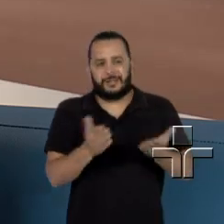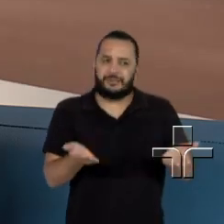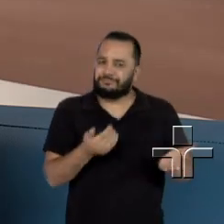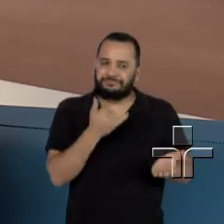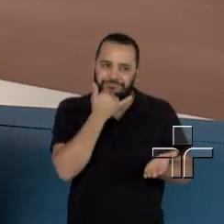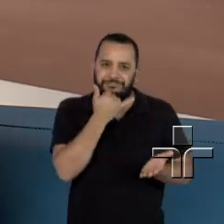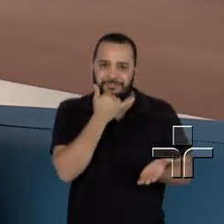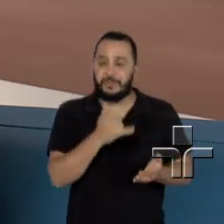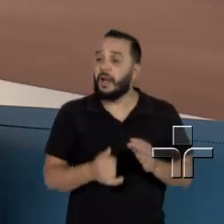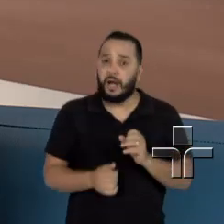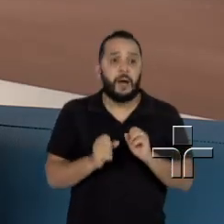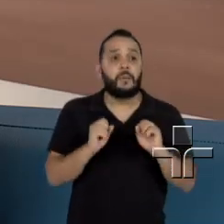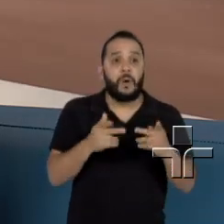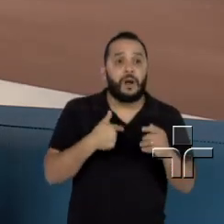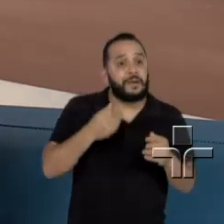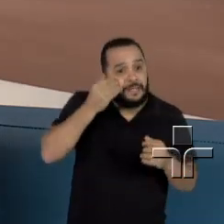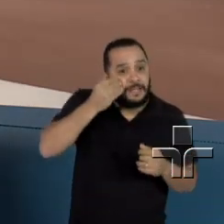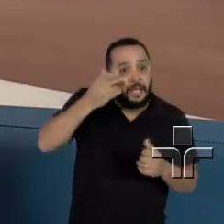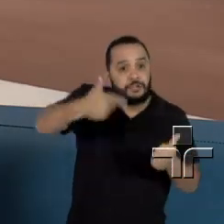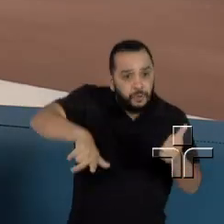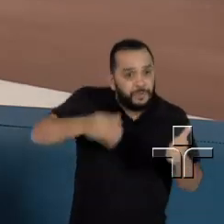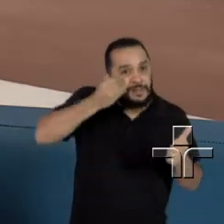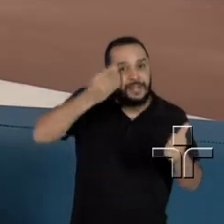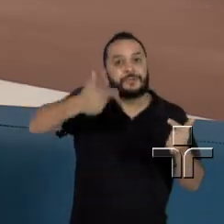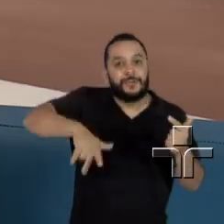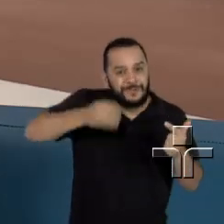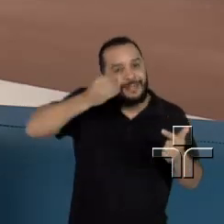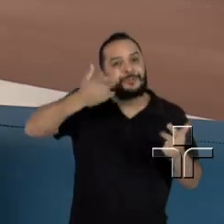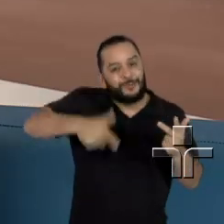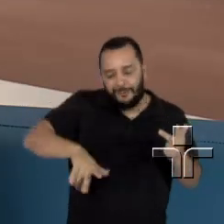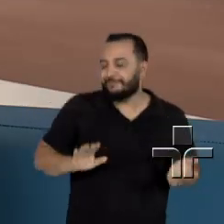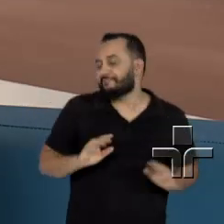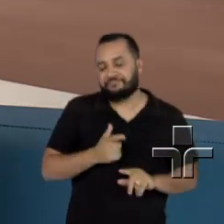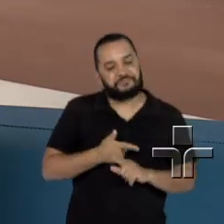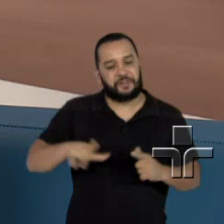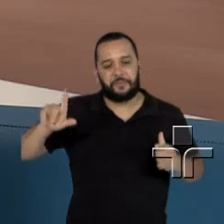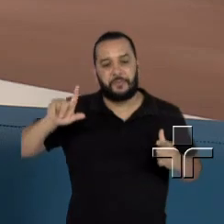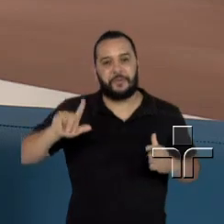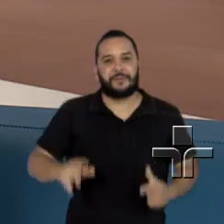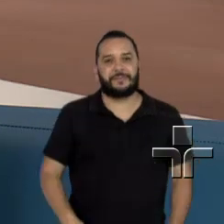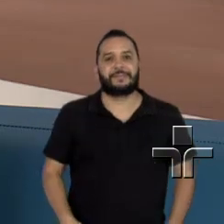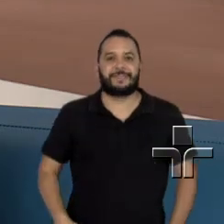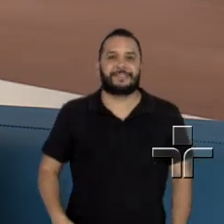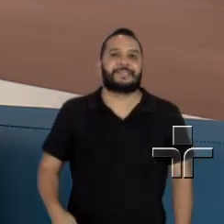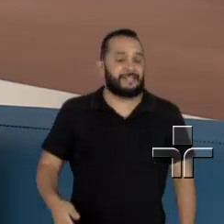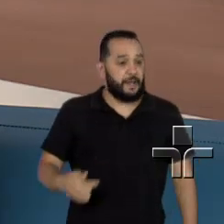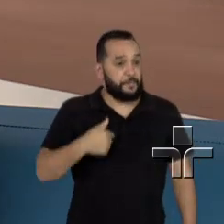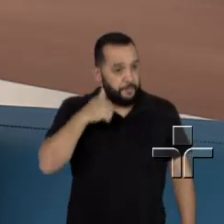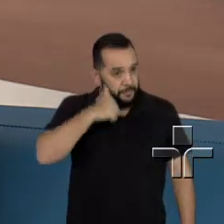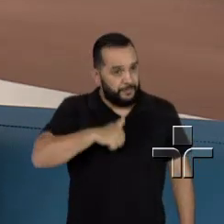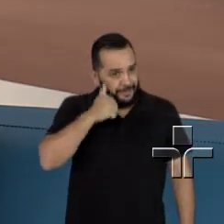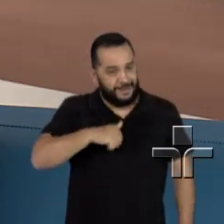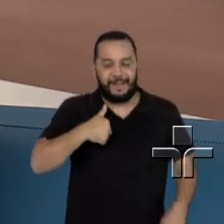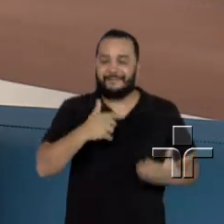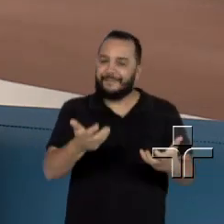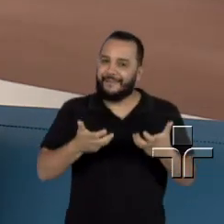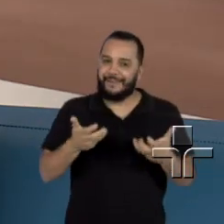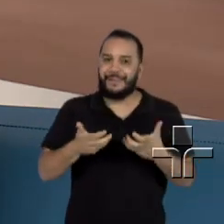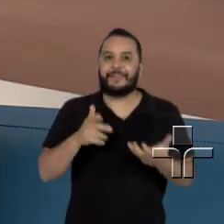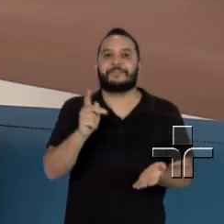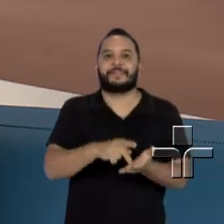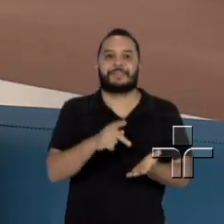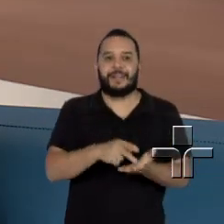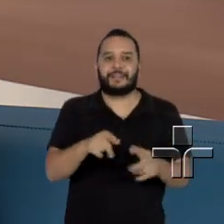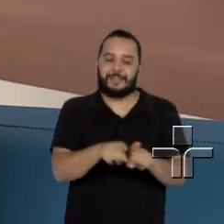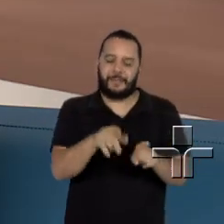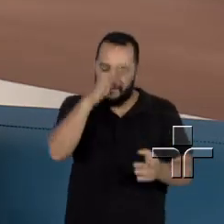dessa vez. Ah, é, doutor, quando é a próxima? Quando eu começo de novo? Então, foi, eu acho que a mulher tem que querer, né? E tem que ter